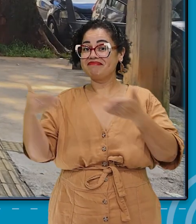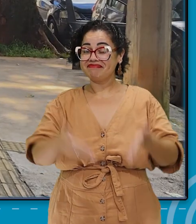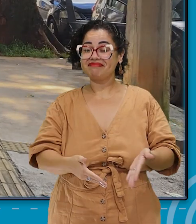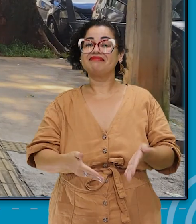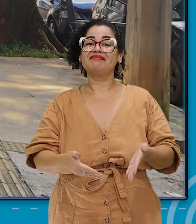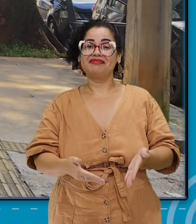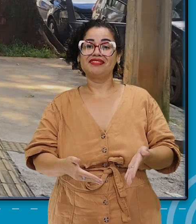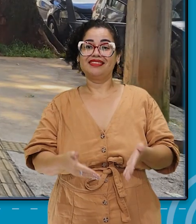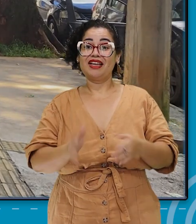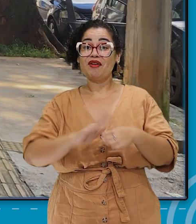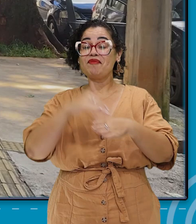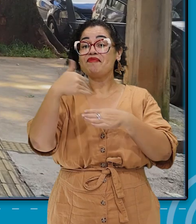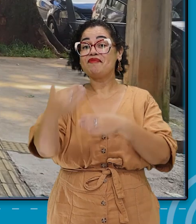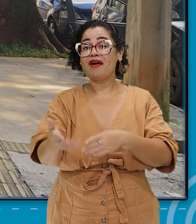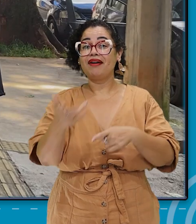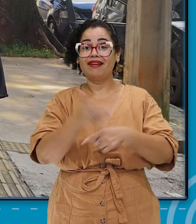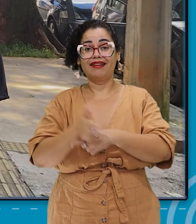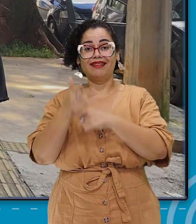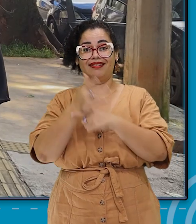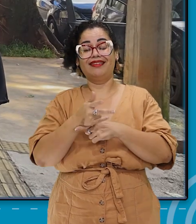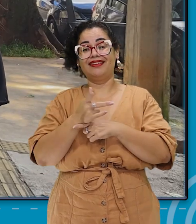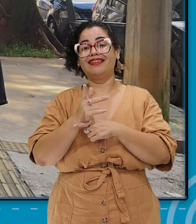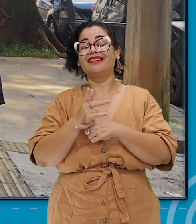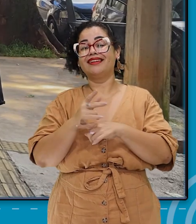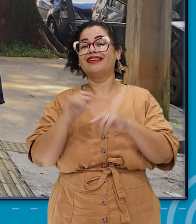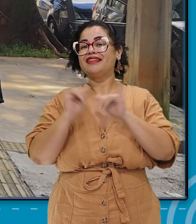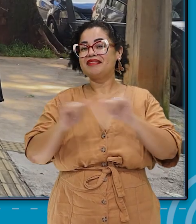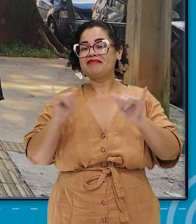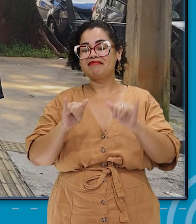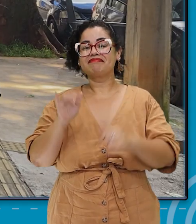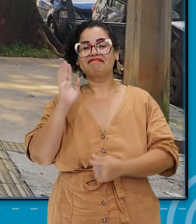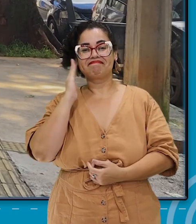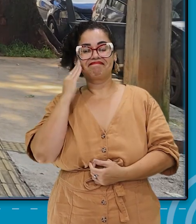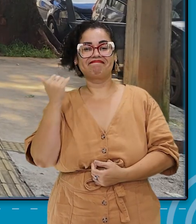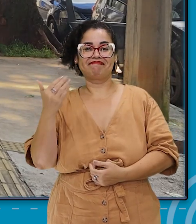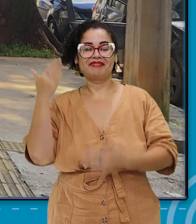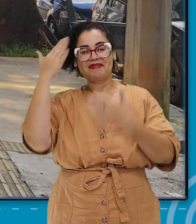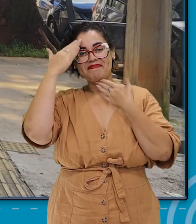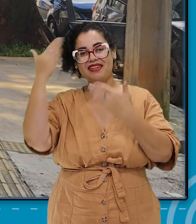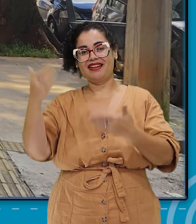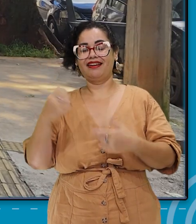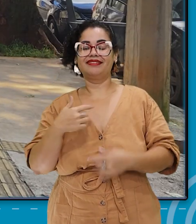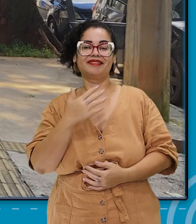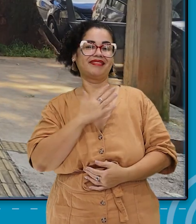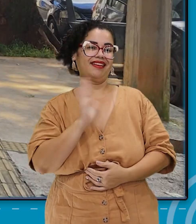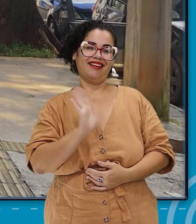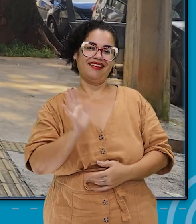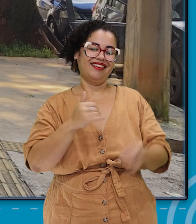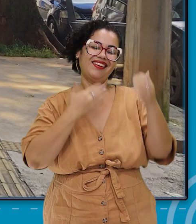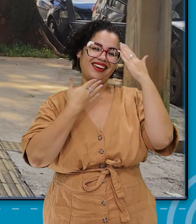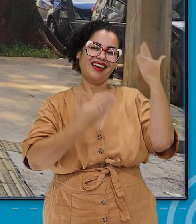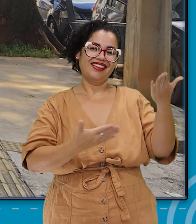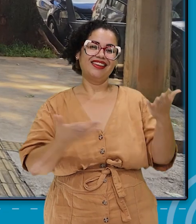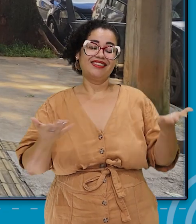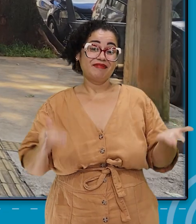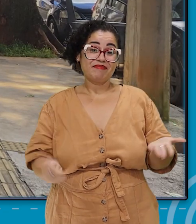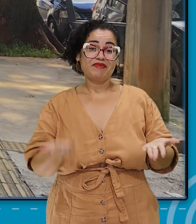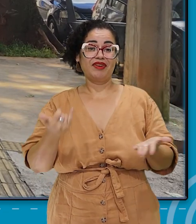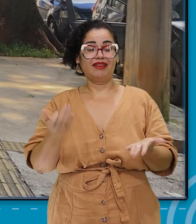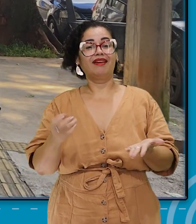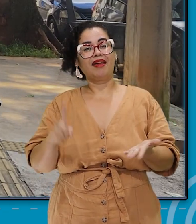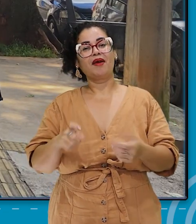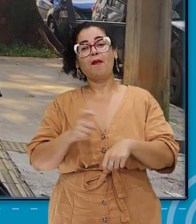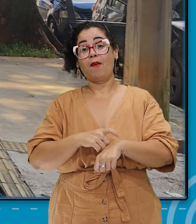cobertura fora do estúdio, do Informando, do NEC. Obrigada, Carol. Eu que agradeço pela oportunidade de ter.